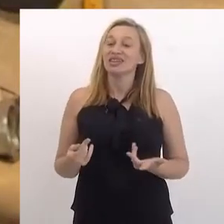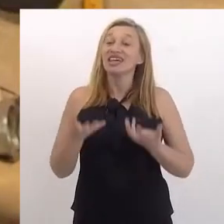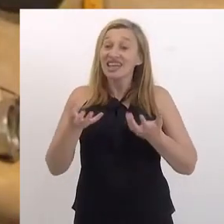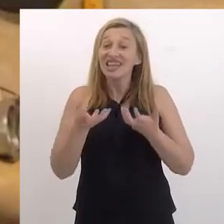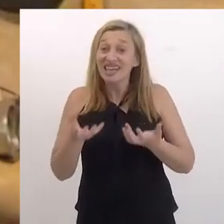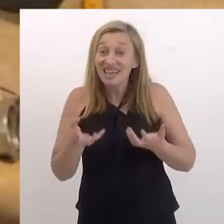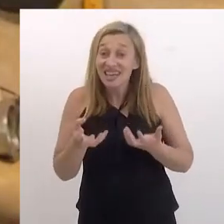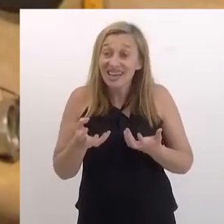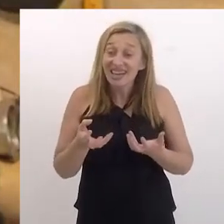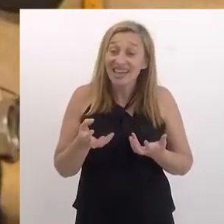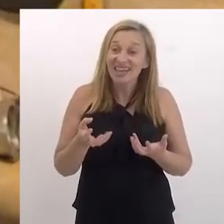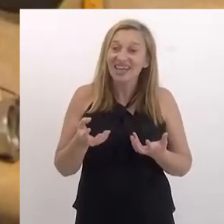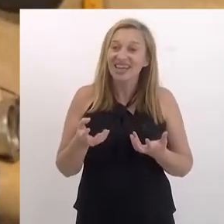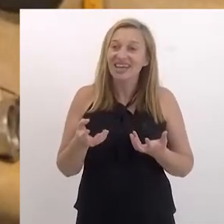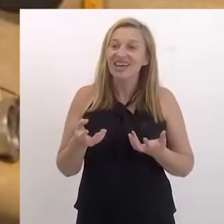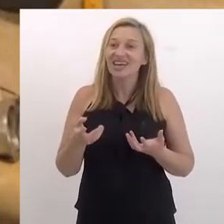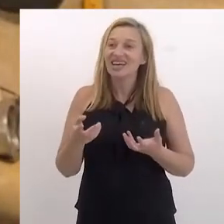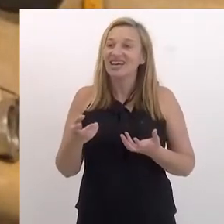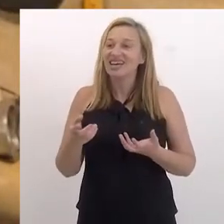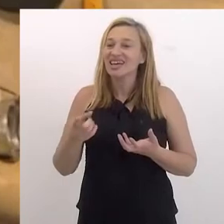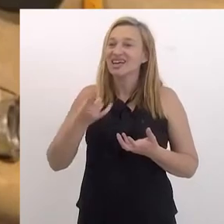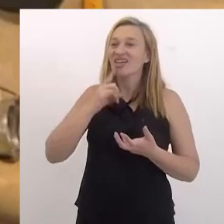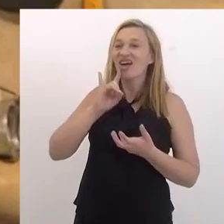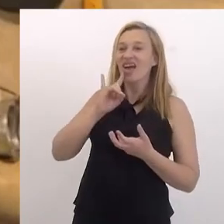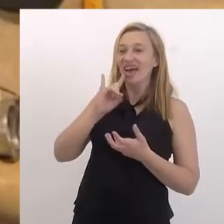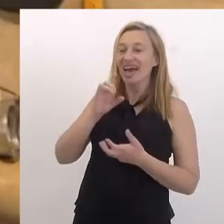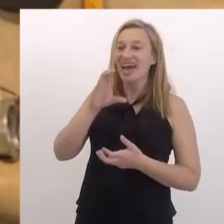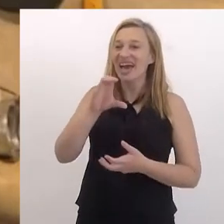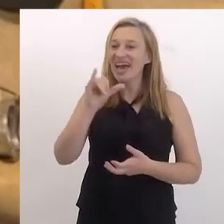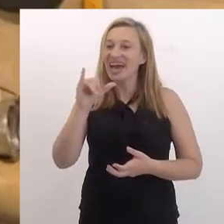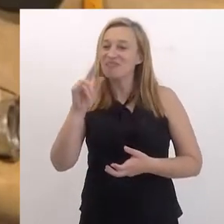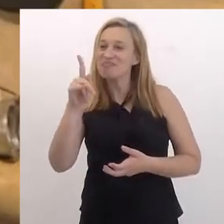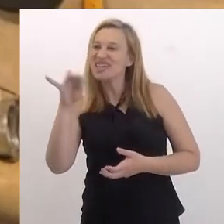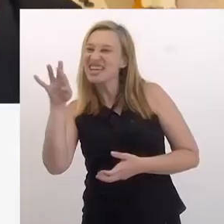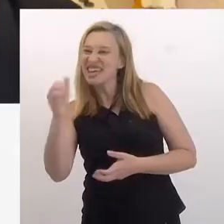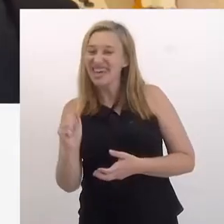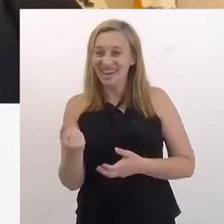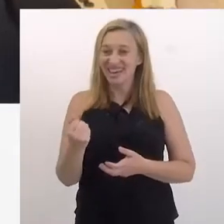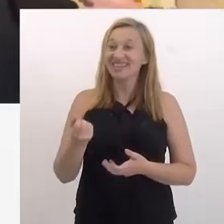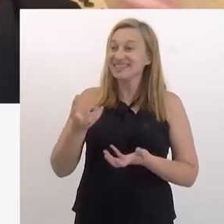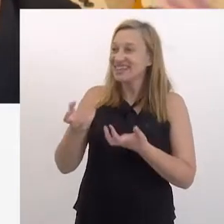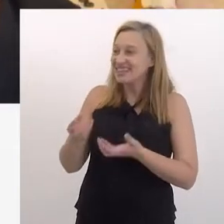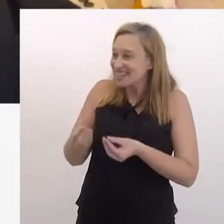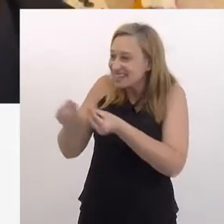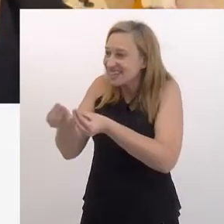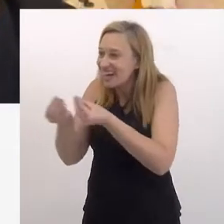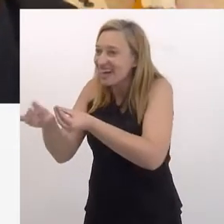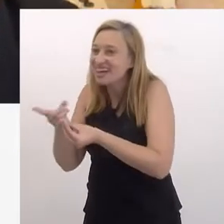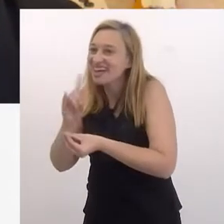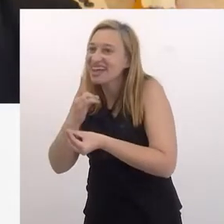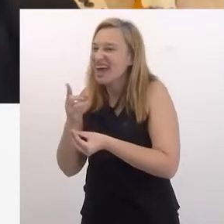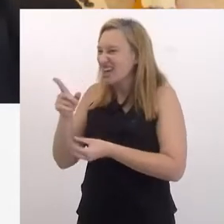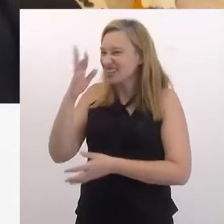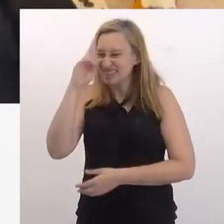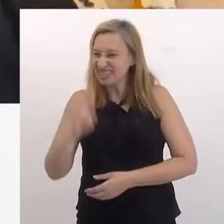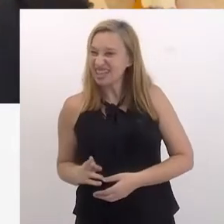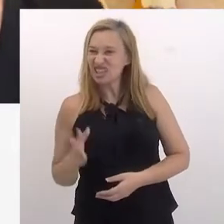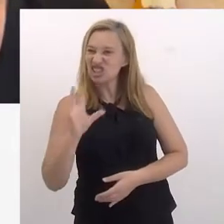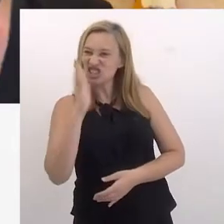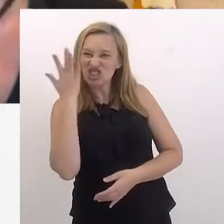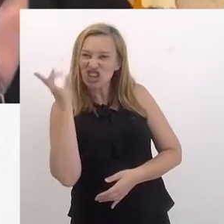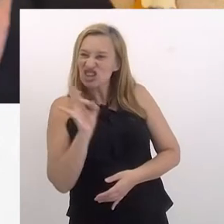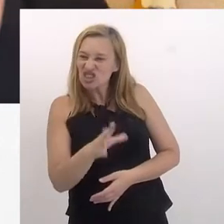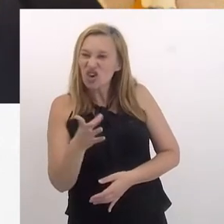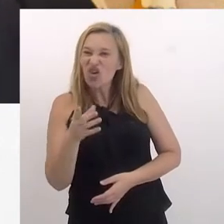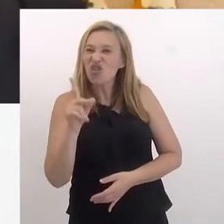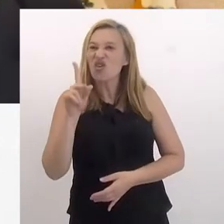íntimo, o Evandro queria porque queria que ele experimentasse caipirinha. Ah, vocês aqui na Rússia, vocês aqui na